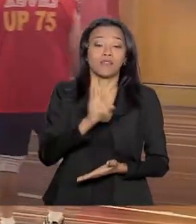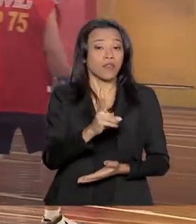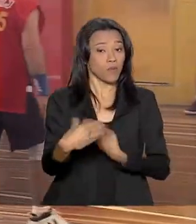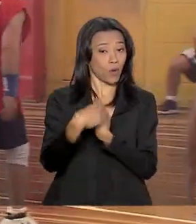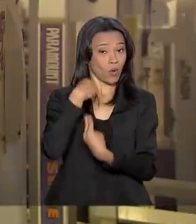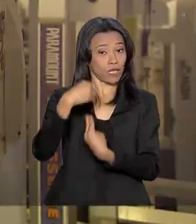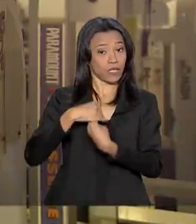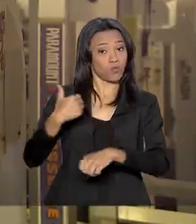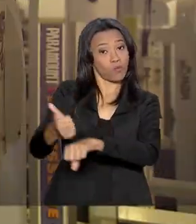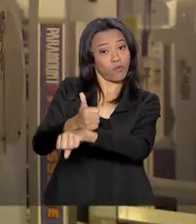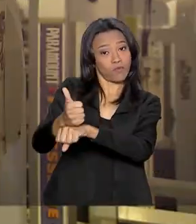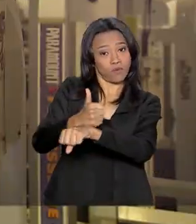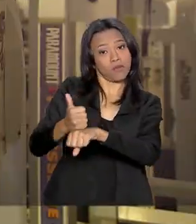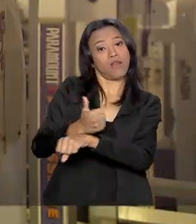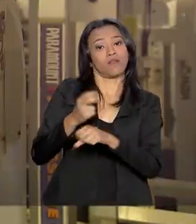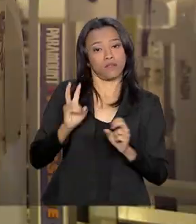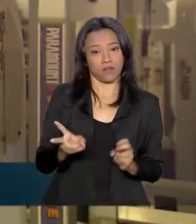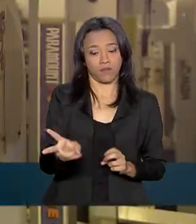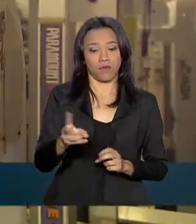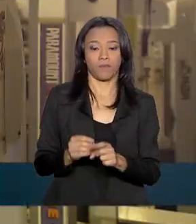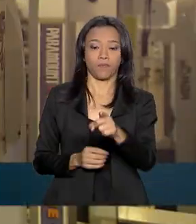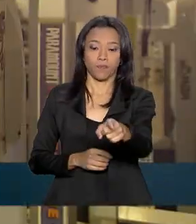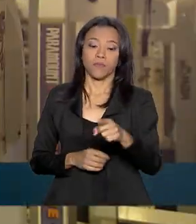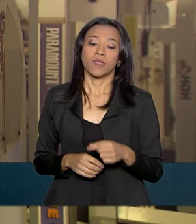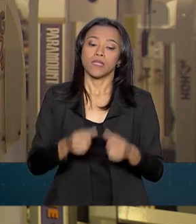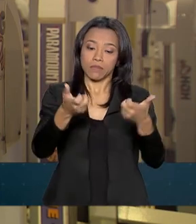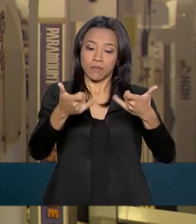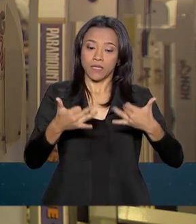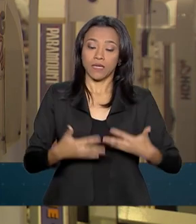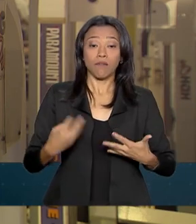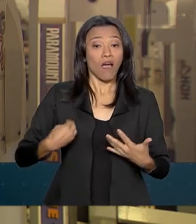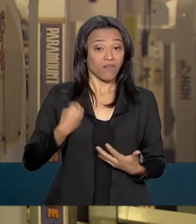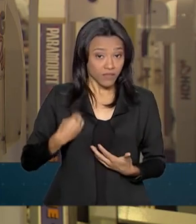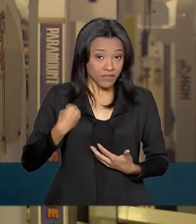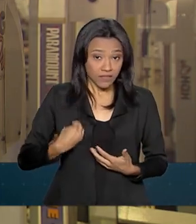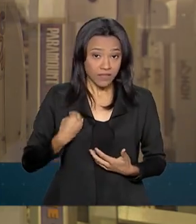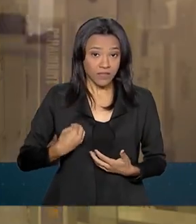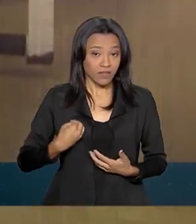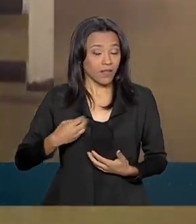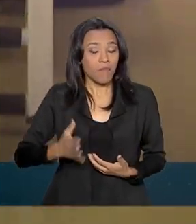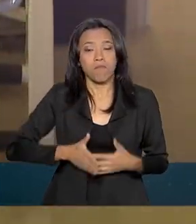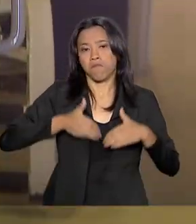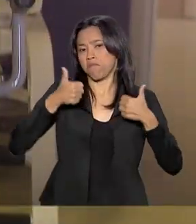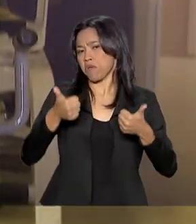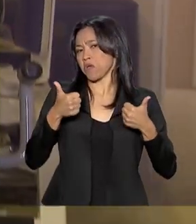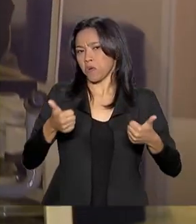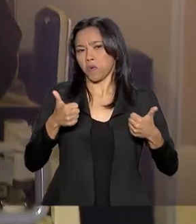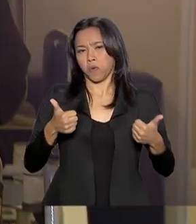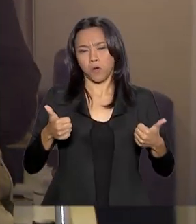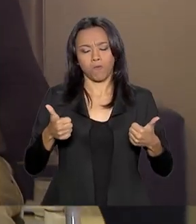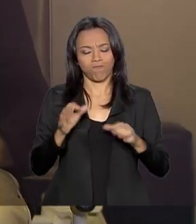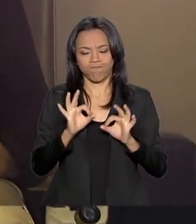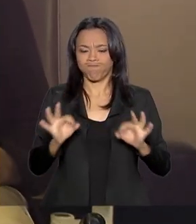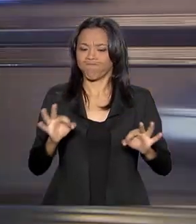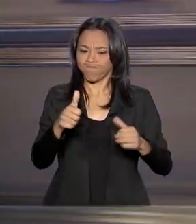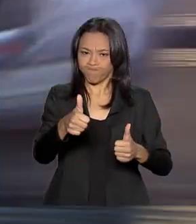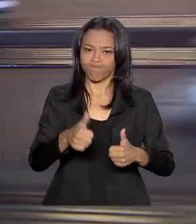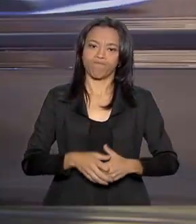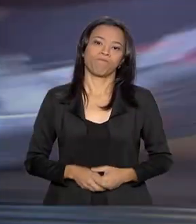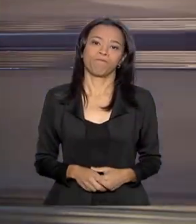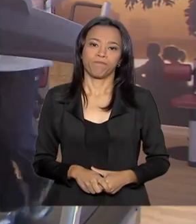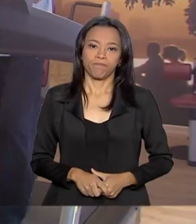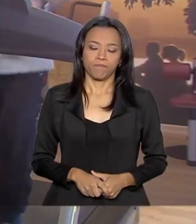qualificados. As atividades de vida diária desse paciente é melhorado e a qualidade de vida, obviamente, também melhora.